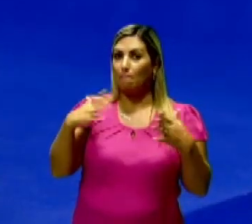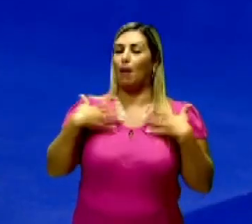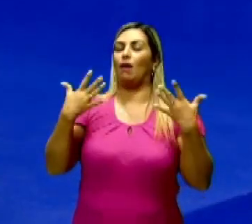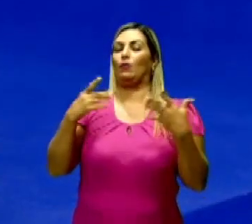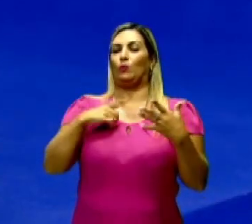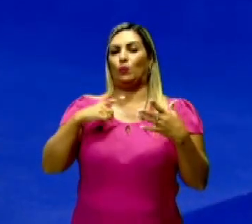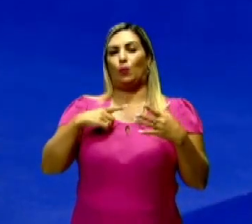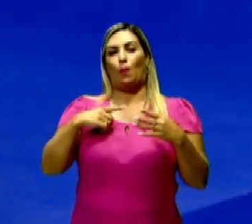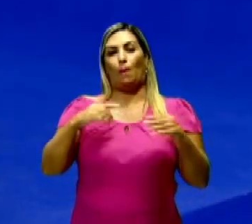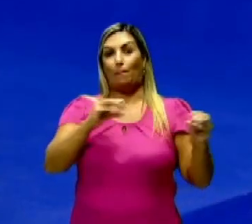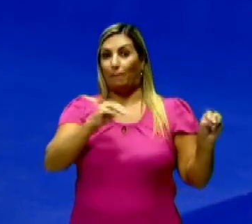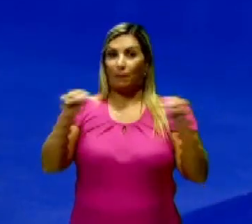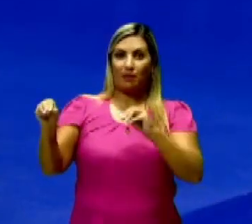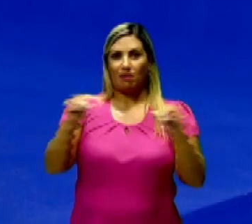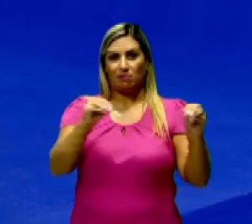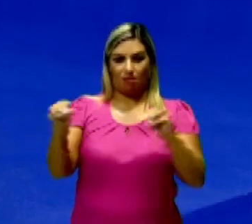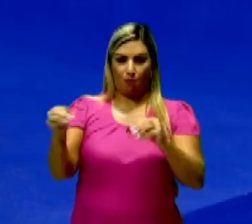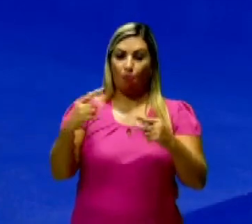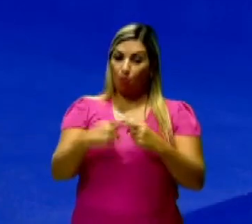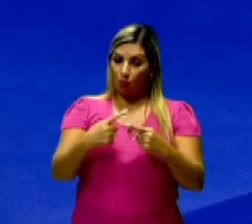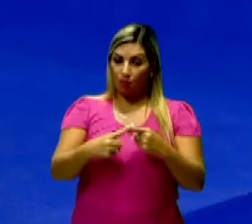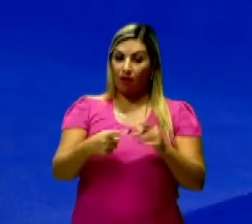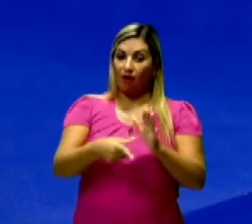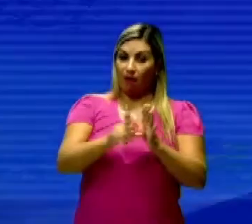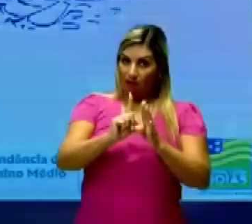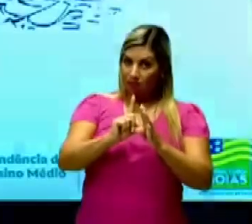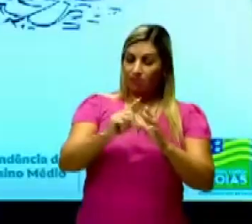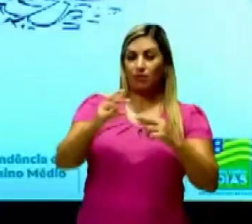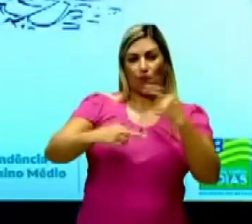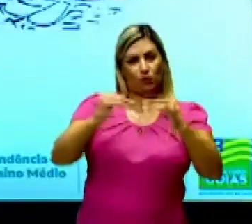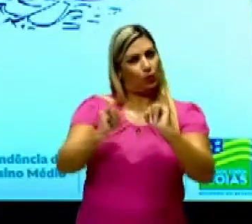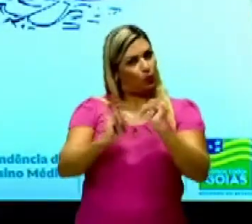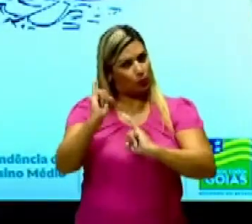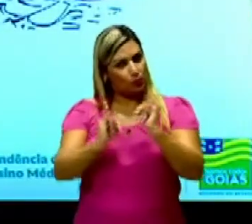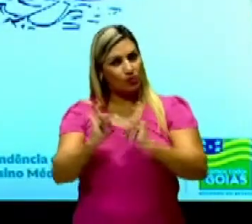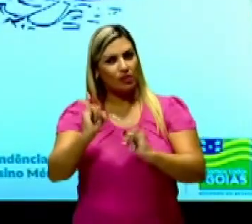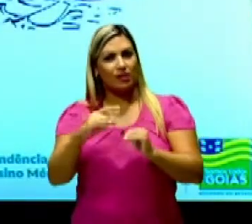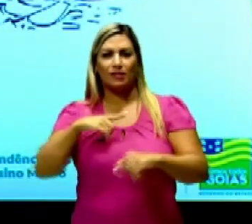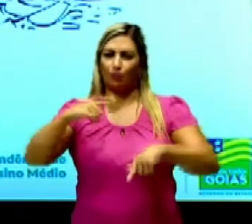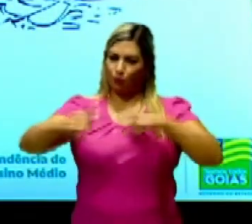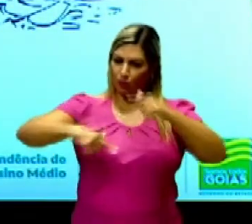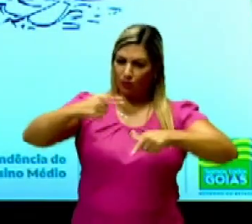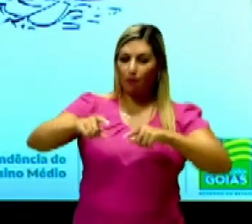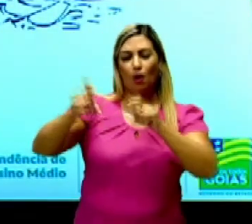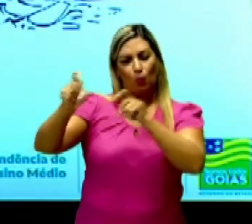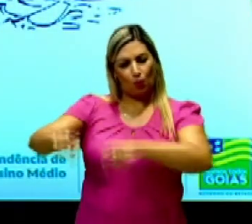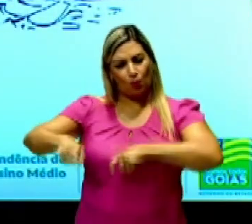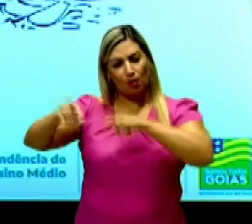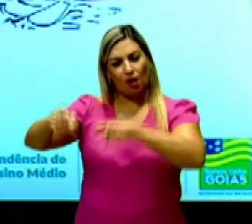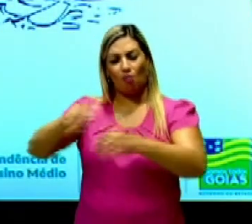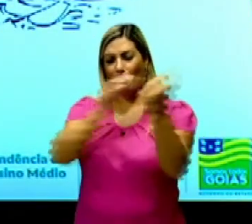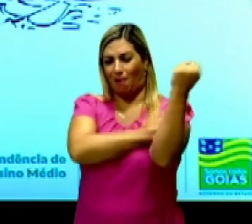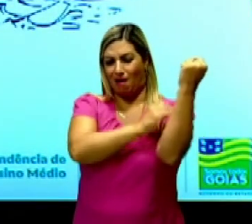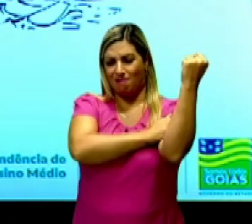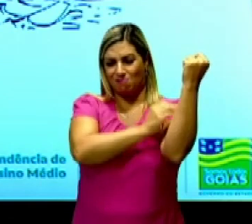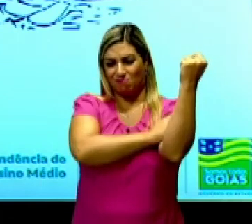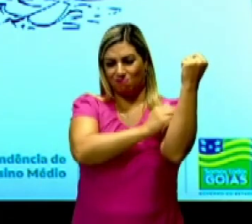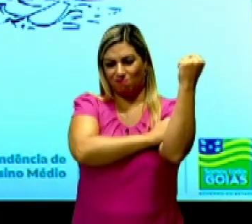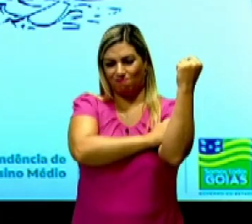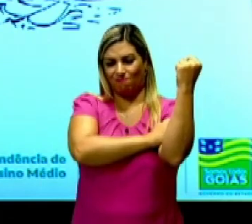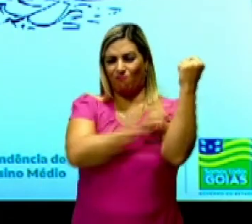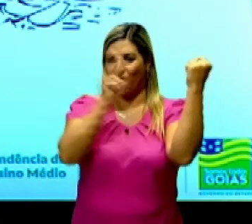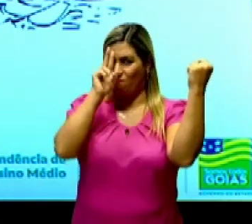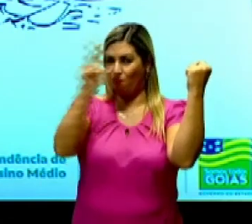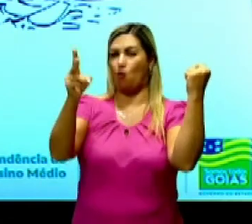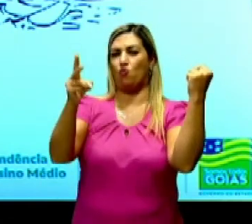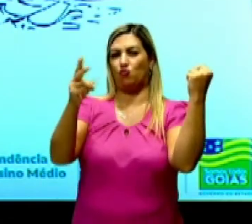Das migrações. Justamente porque, antes da Revolução Industrial, nós temos um trabalho rural ainda braçal. Então, a gente vai